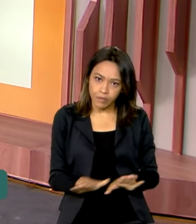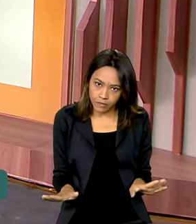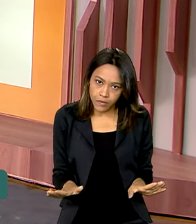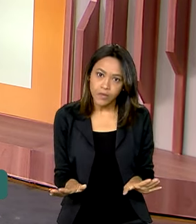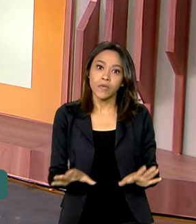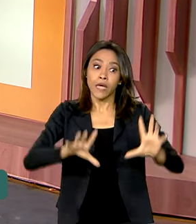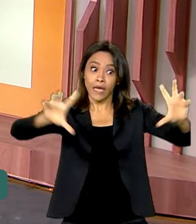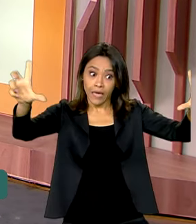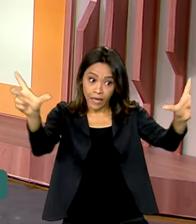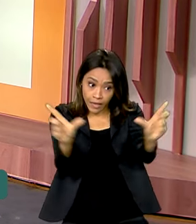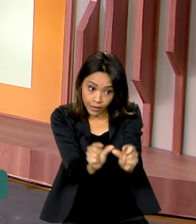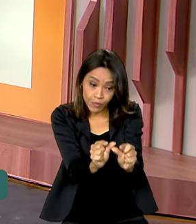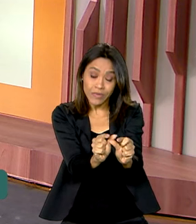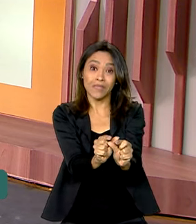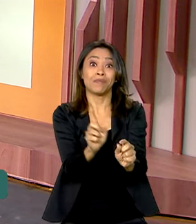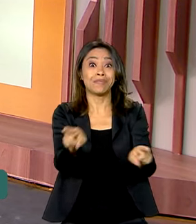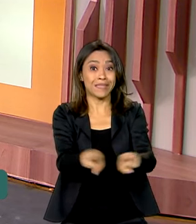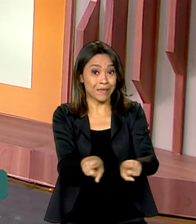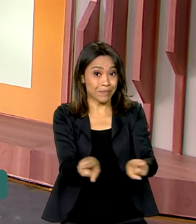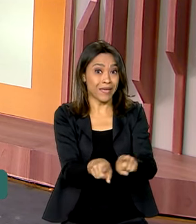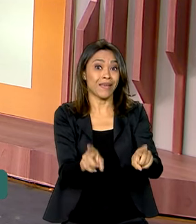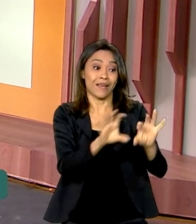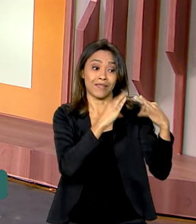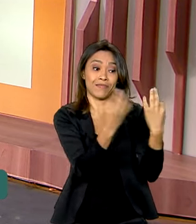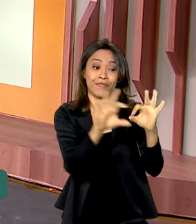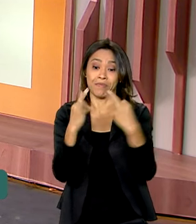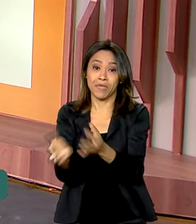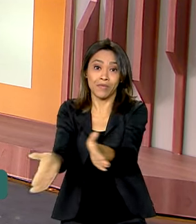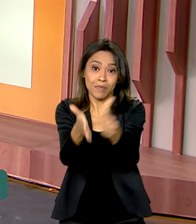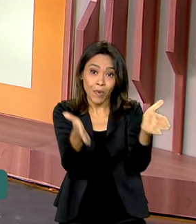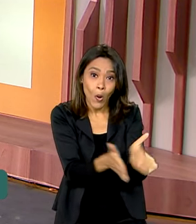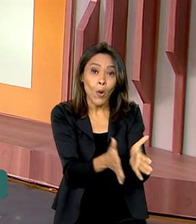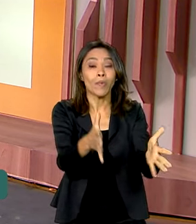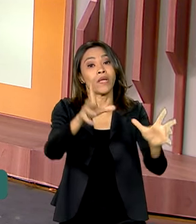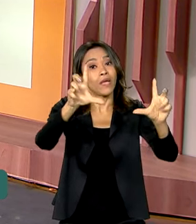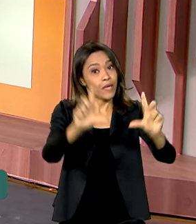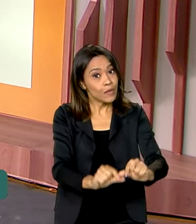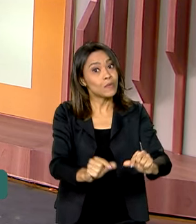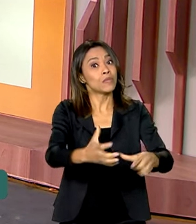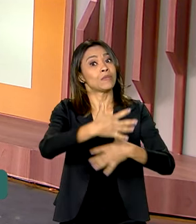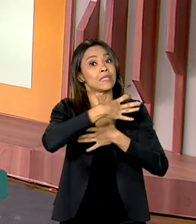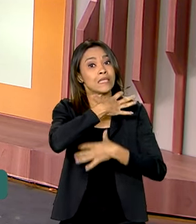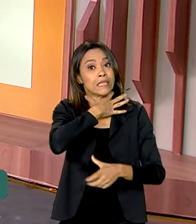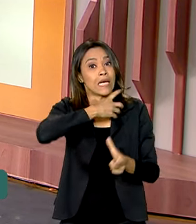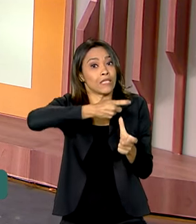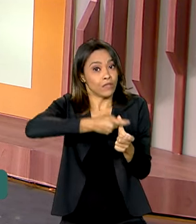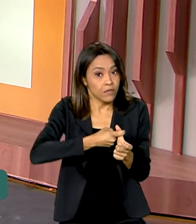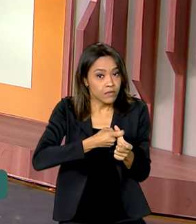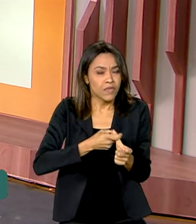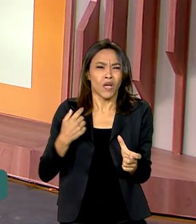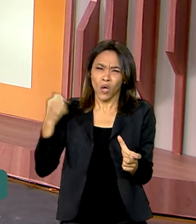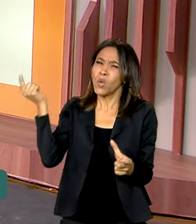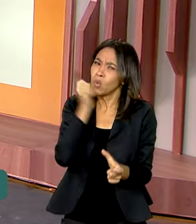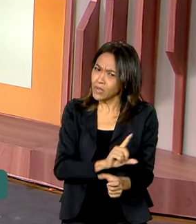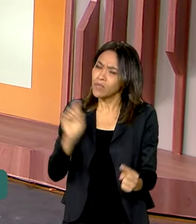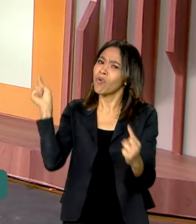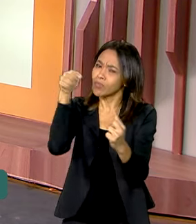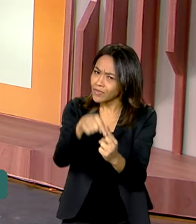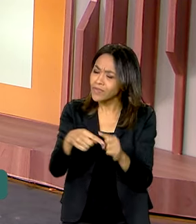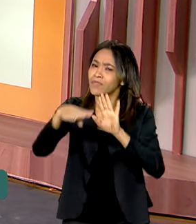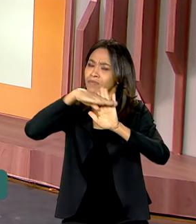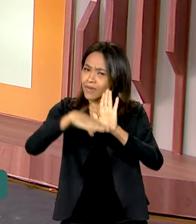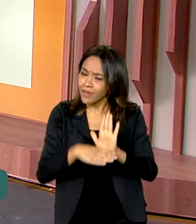inadimplência das famílias de baixa renda. Eu queria saber do senhor, assim, um balanço. Alcançou as expectativas?